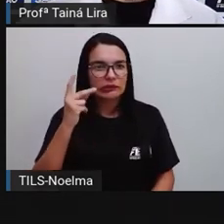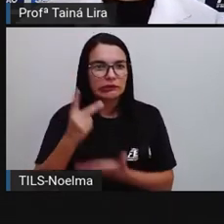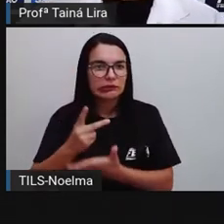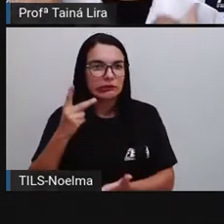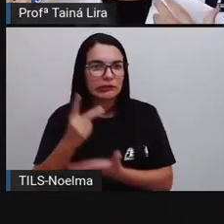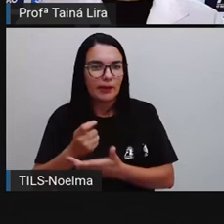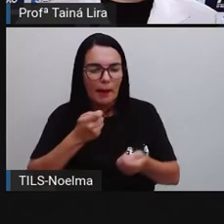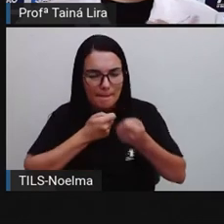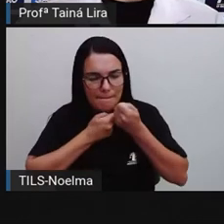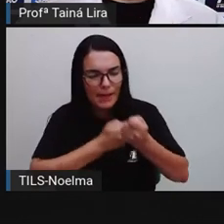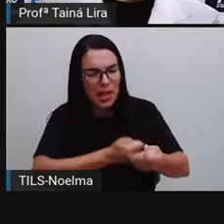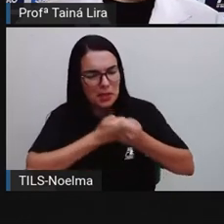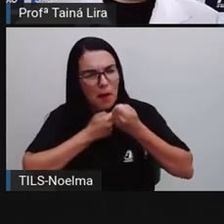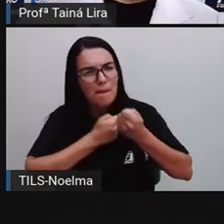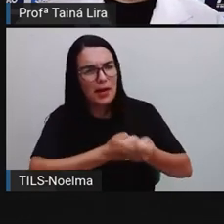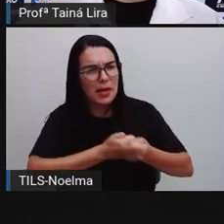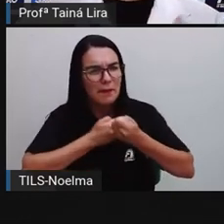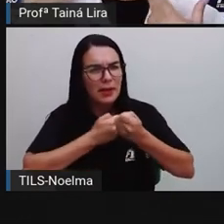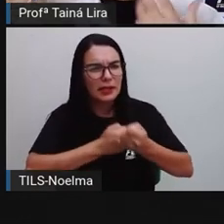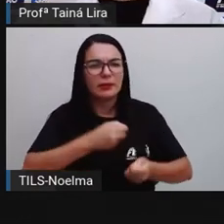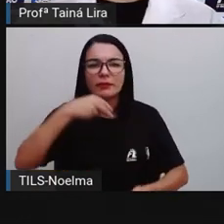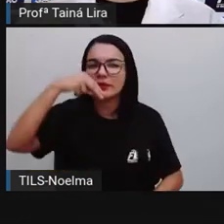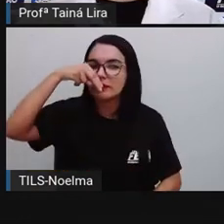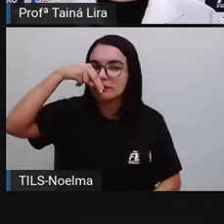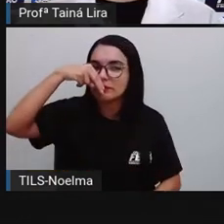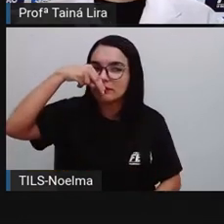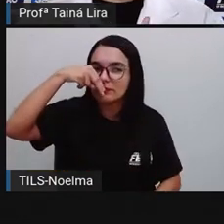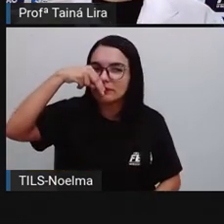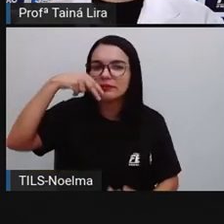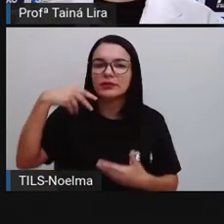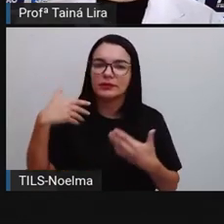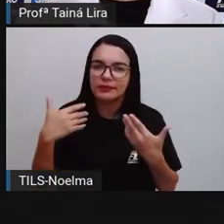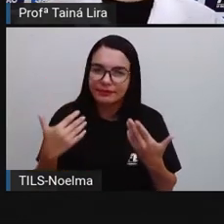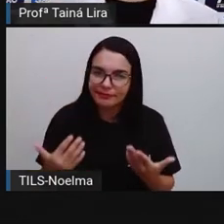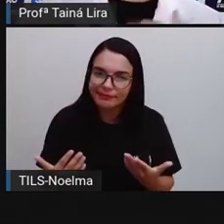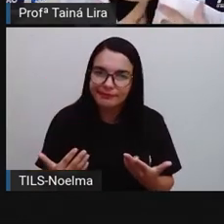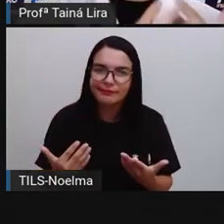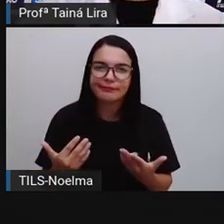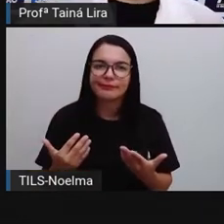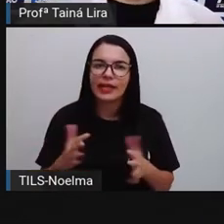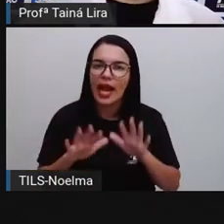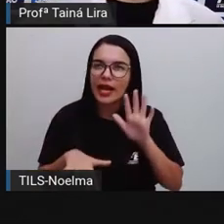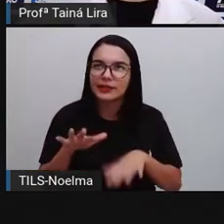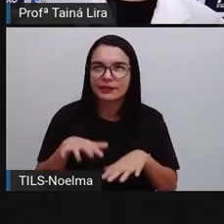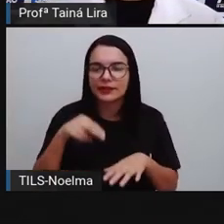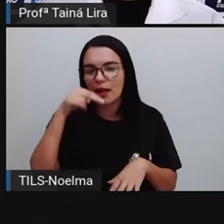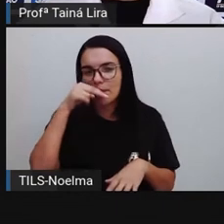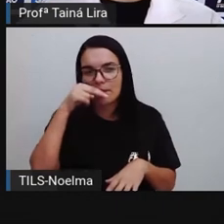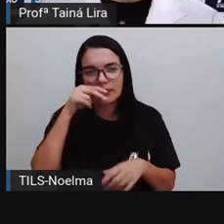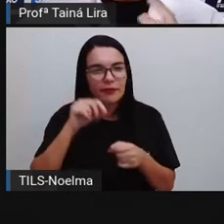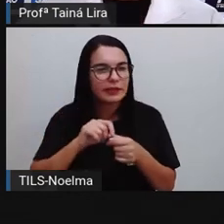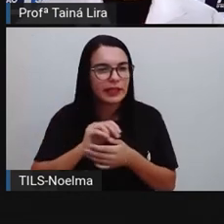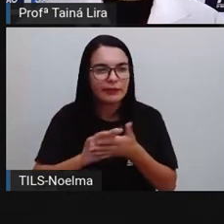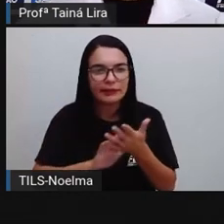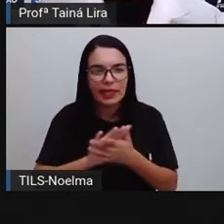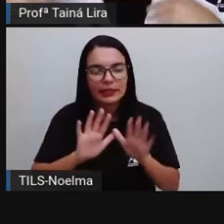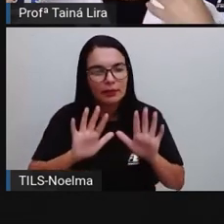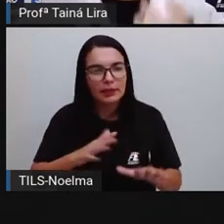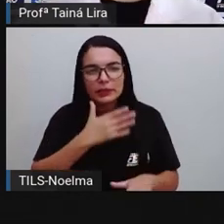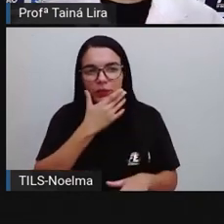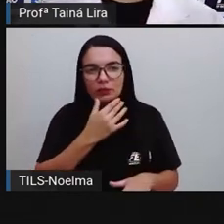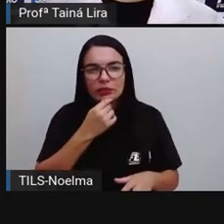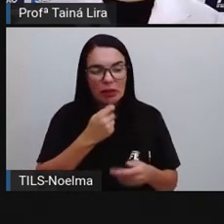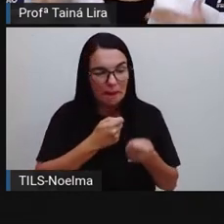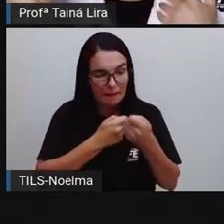E ele junta ali a Turminha pra fazer a mesma coisa. Às vezes Mônica não tá fazendo nada com ele, mas ele tá ali